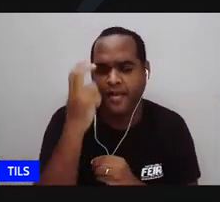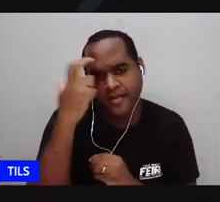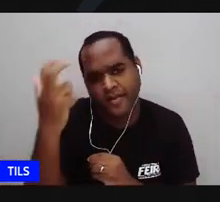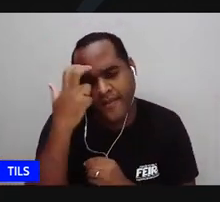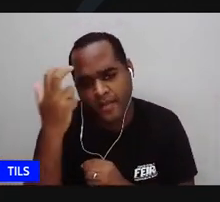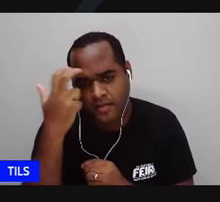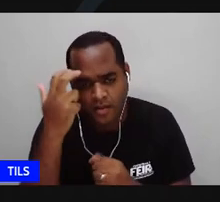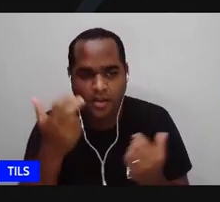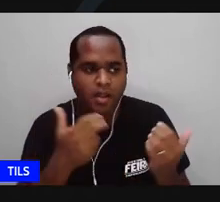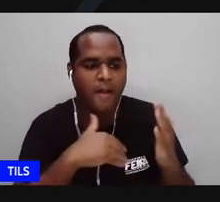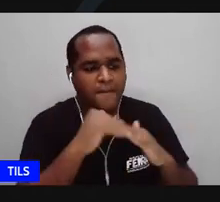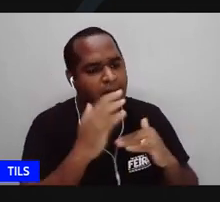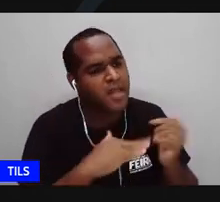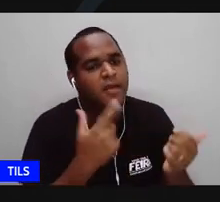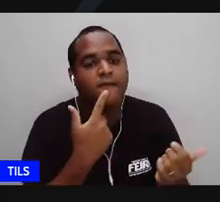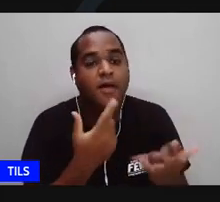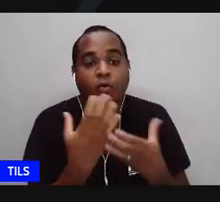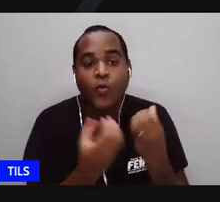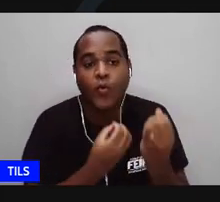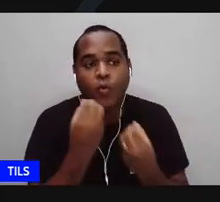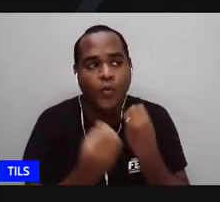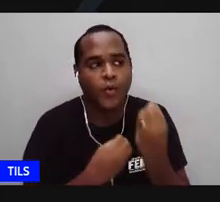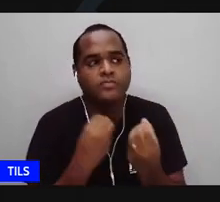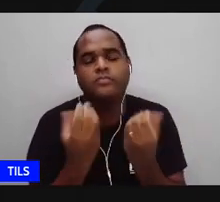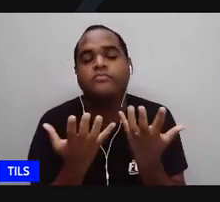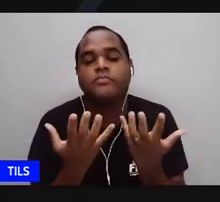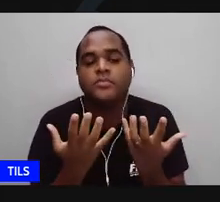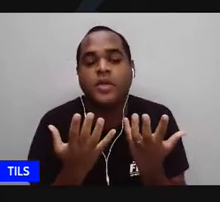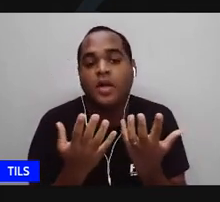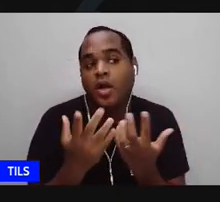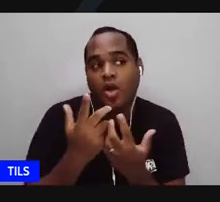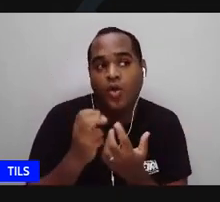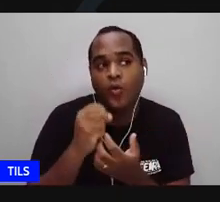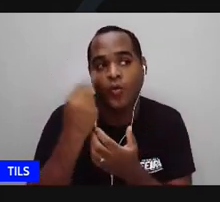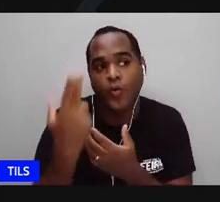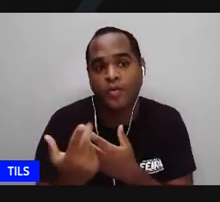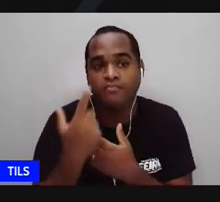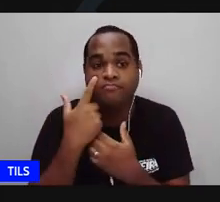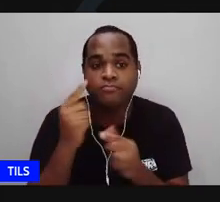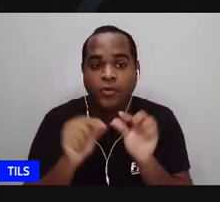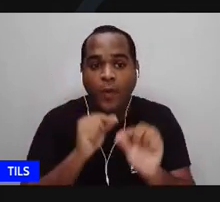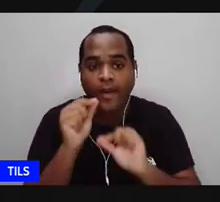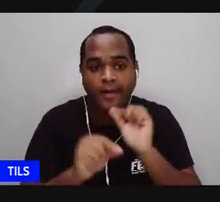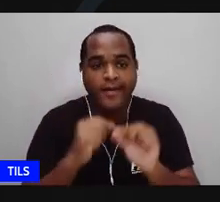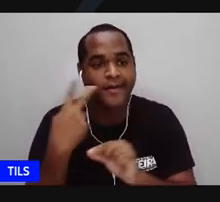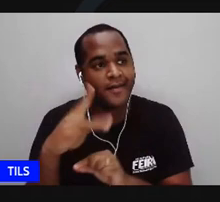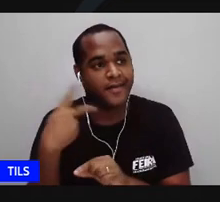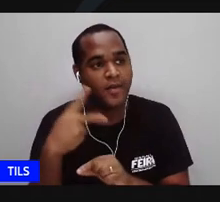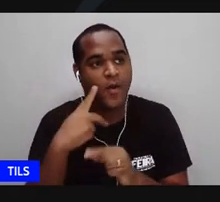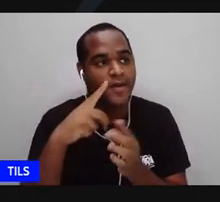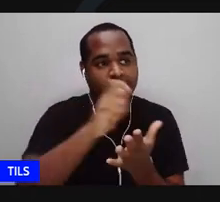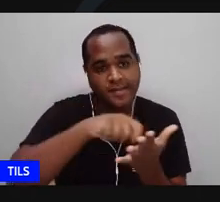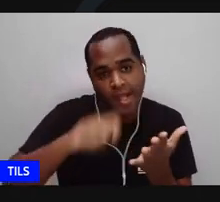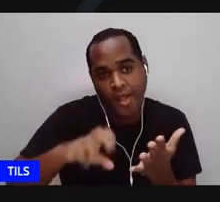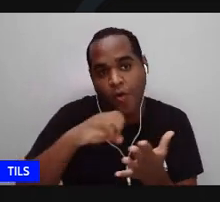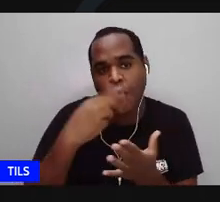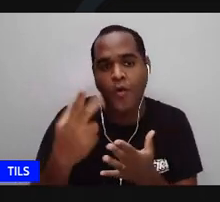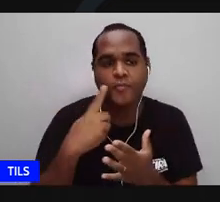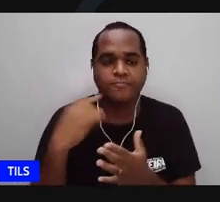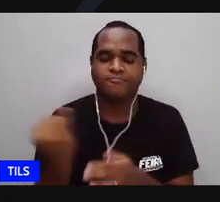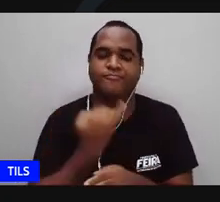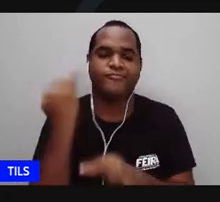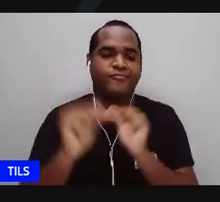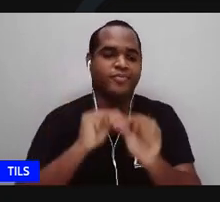enquanto as outras apanhavam ela estava ou ouvindo música boa ou escrevendo interessante